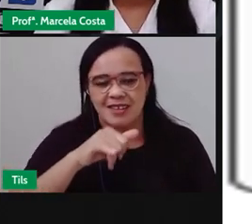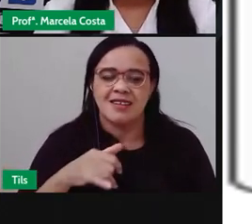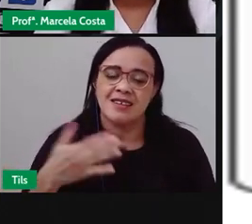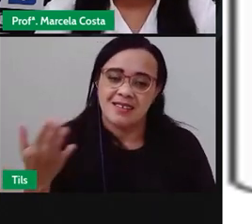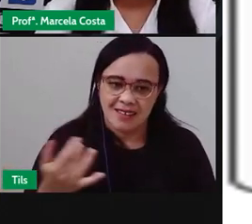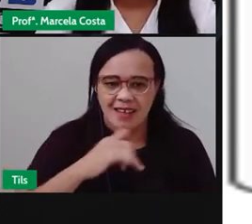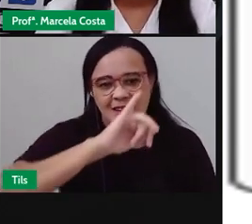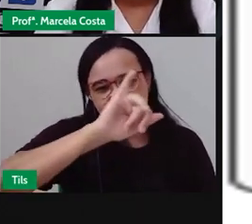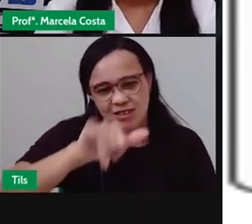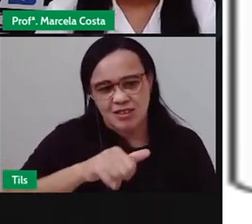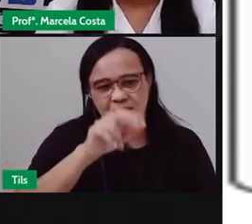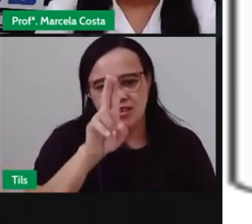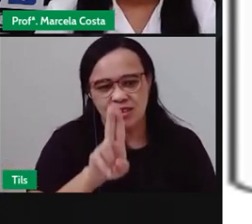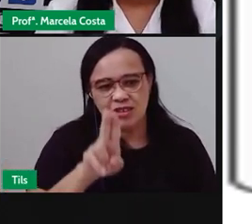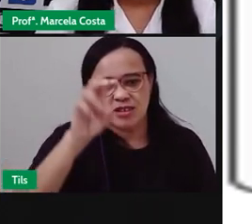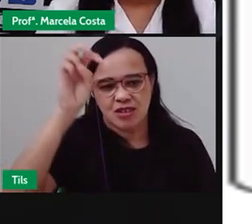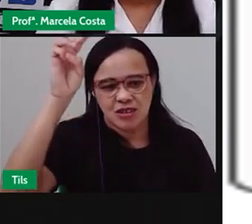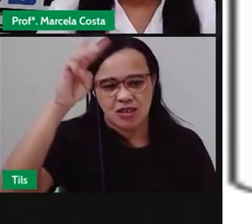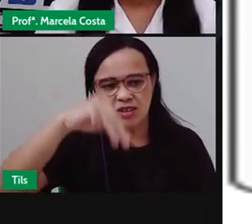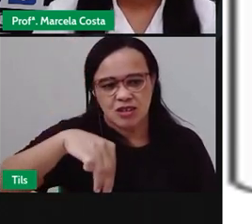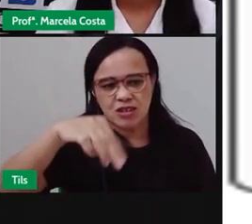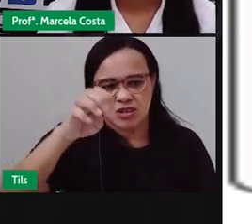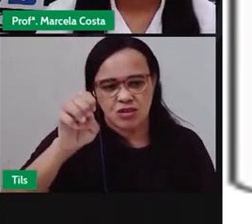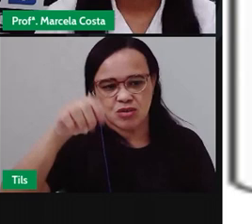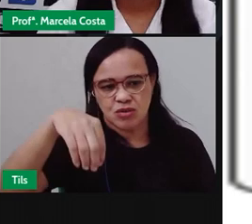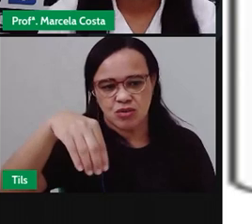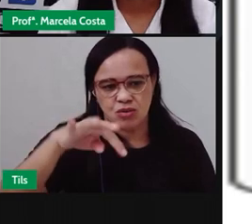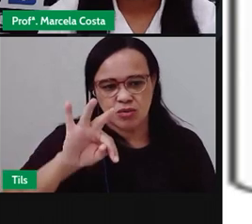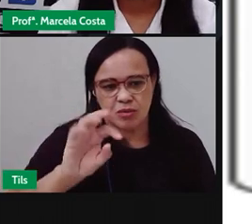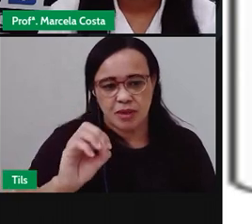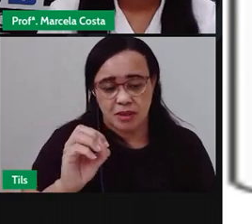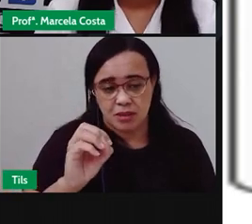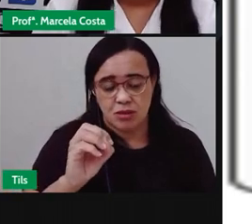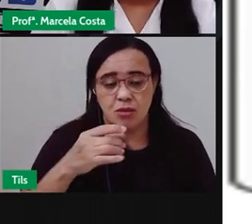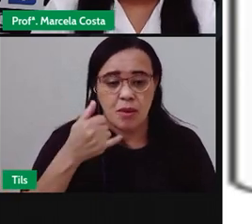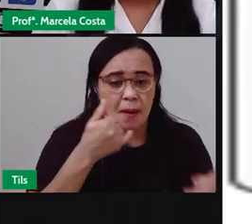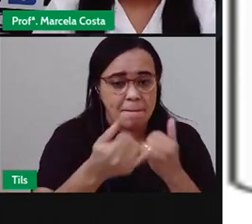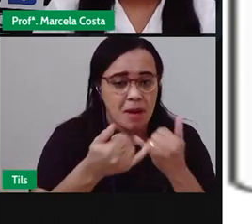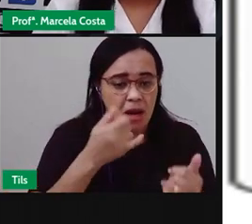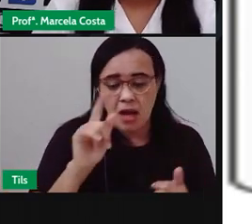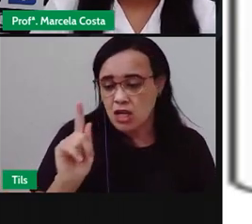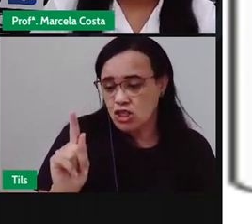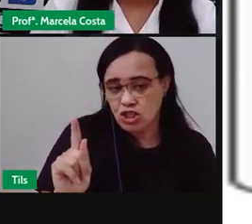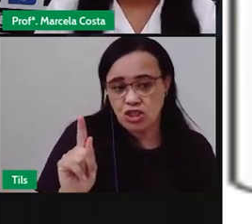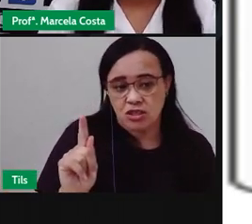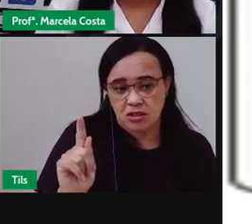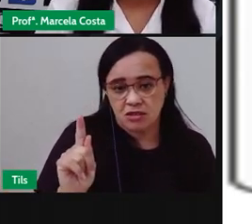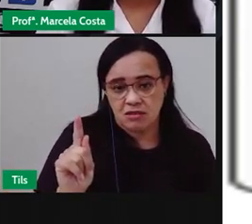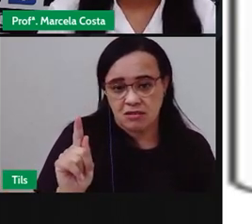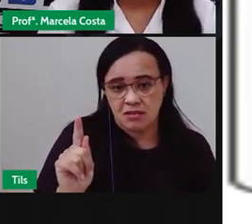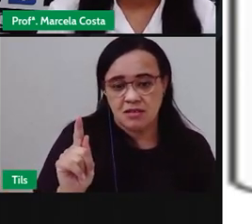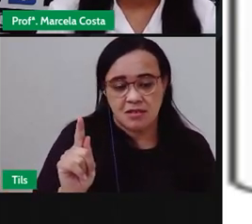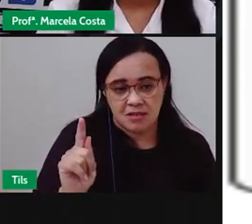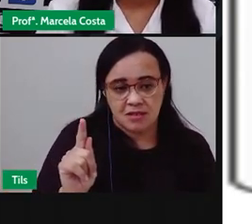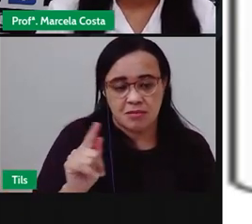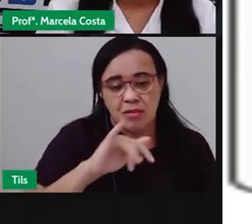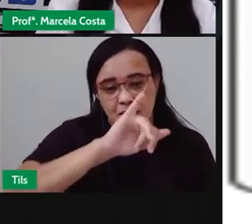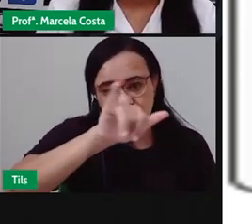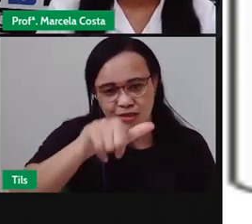de jumento, né? O J que vai produzir o som de G Olha como a escreve a letra G